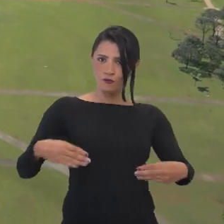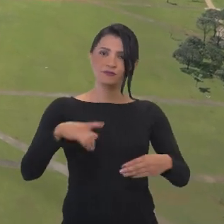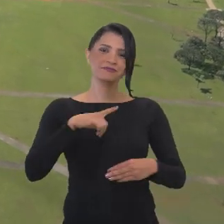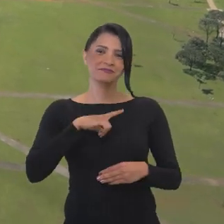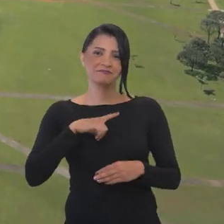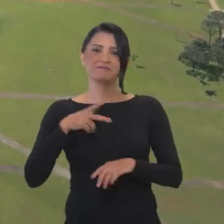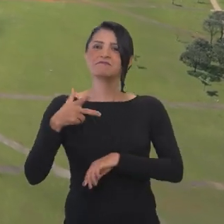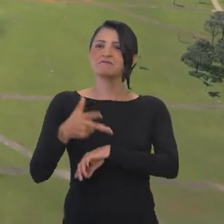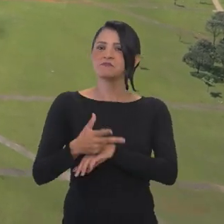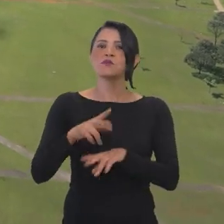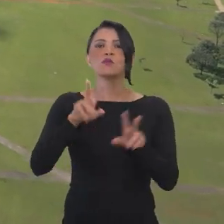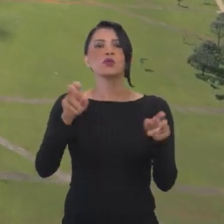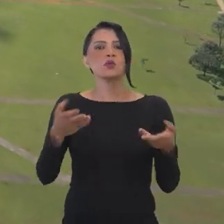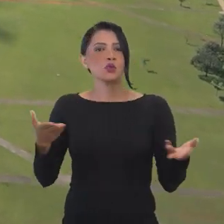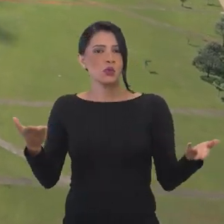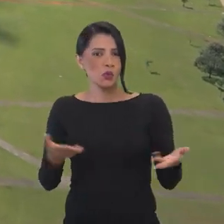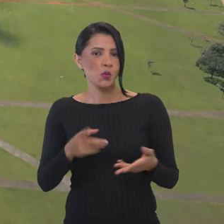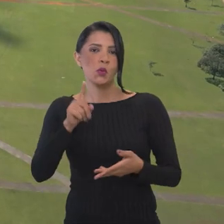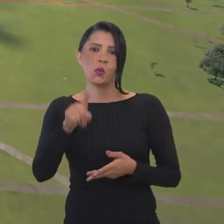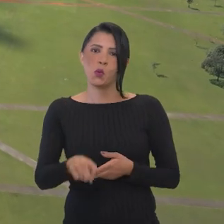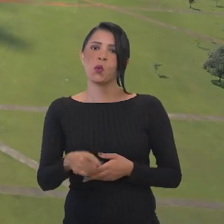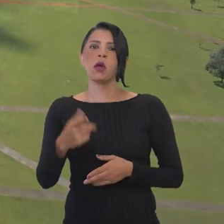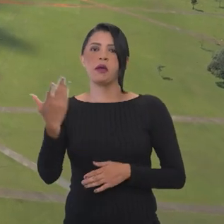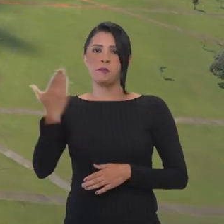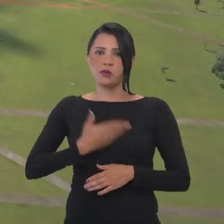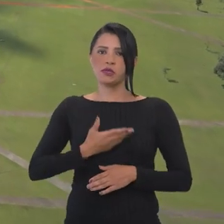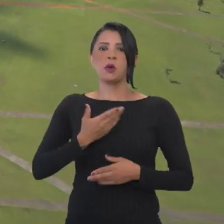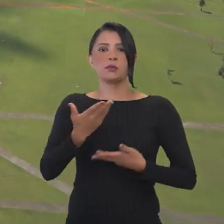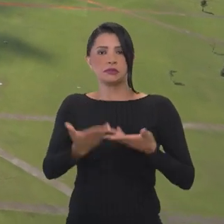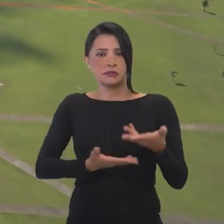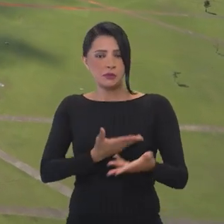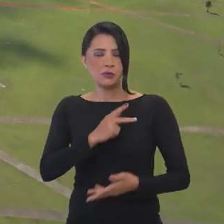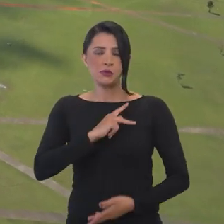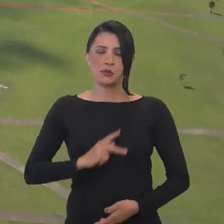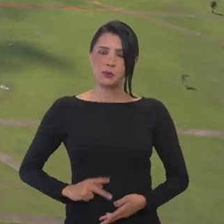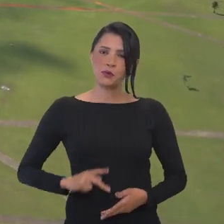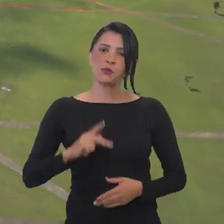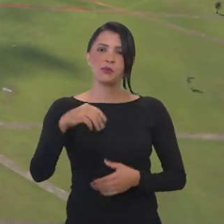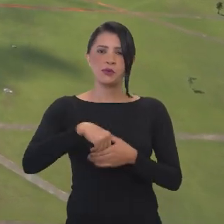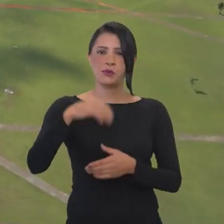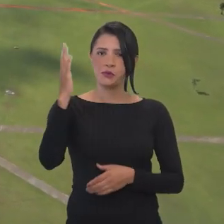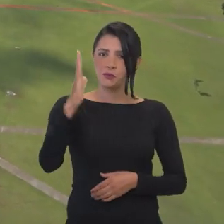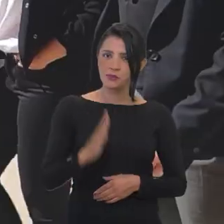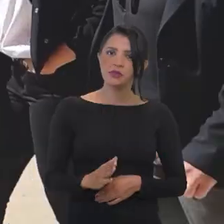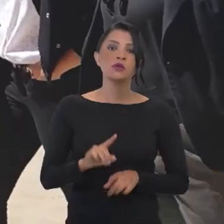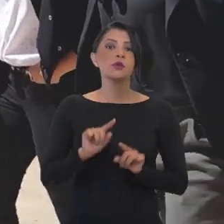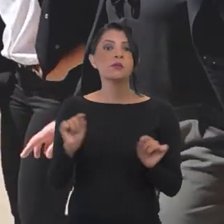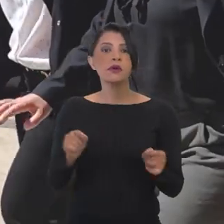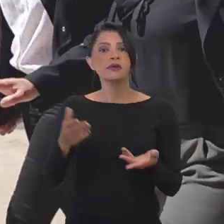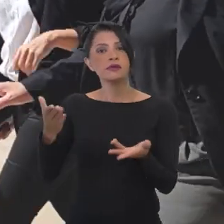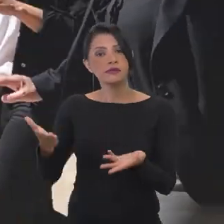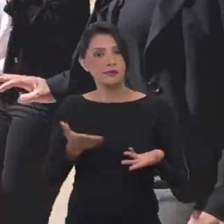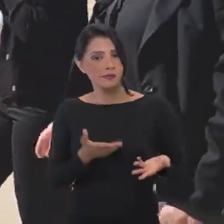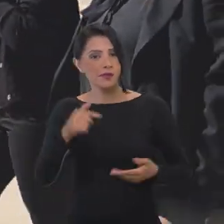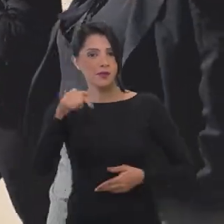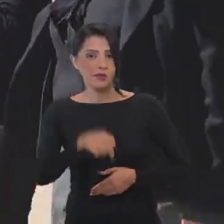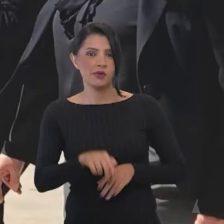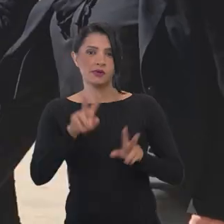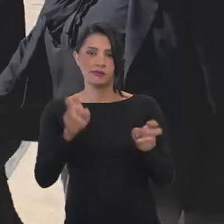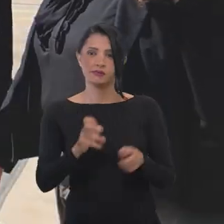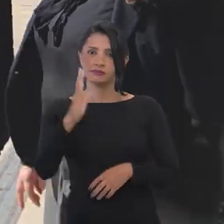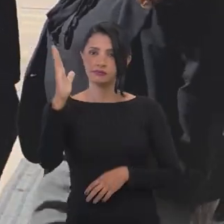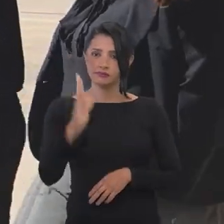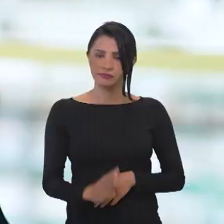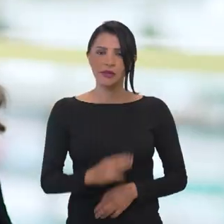ministérios de fundo, porque o nosso assunto é a prestação de serviços públicos no Brasil. E para isso nós recebemos